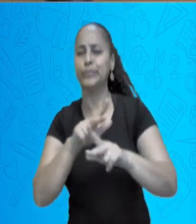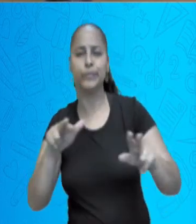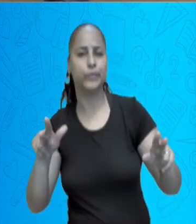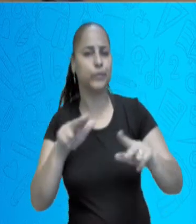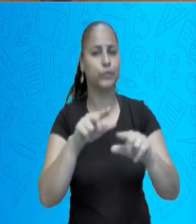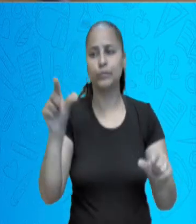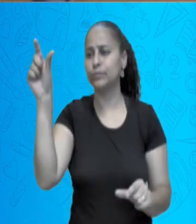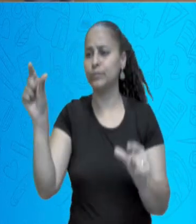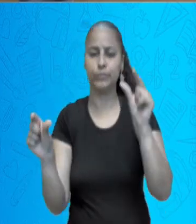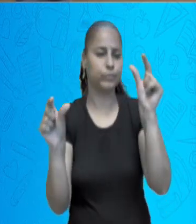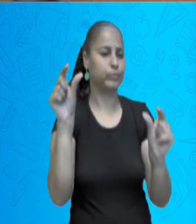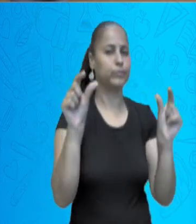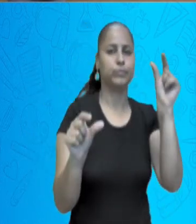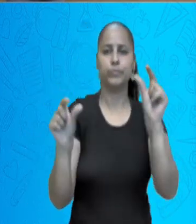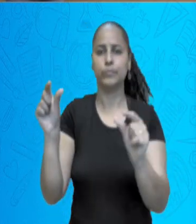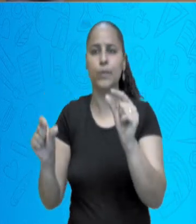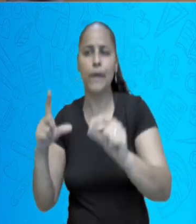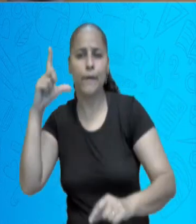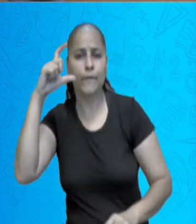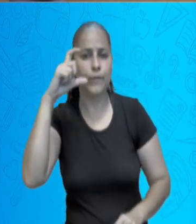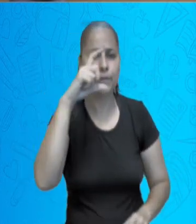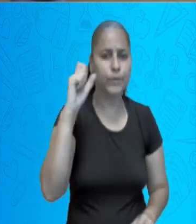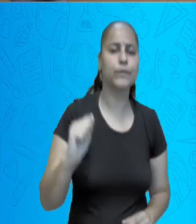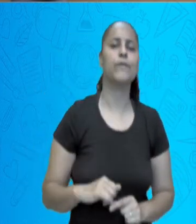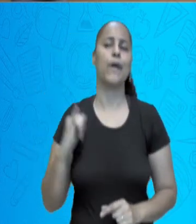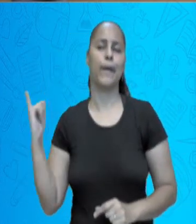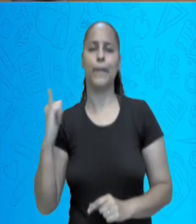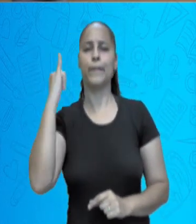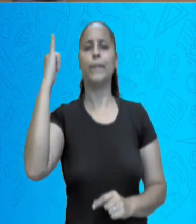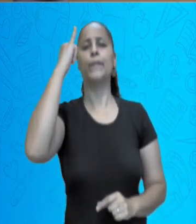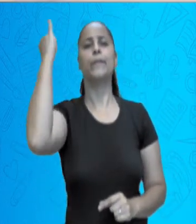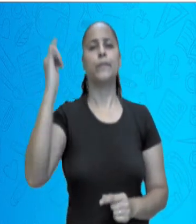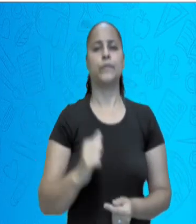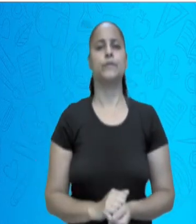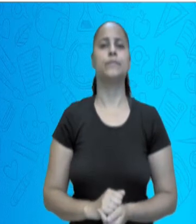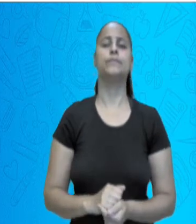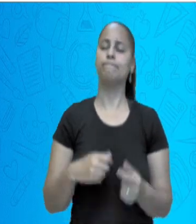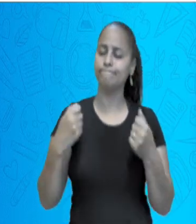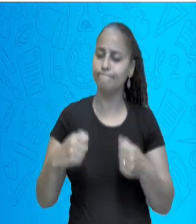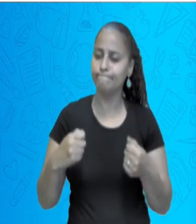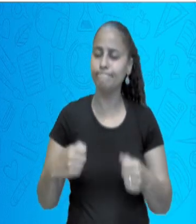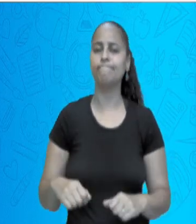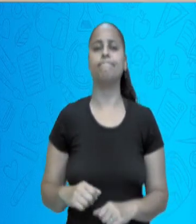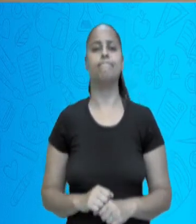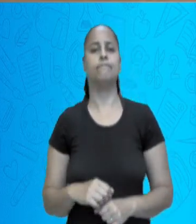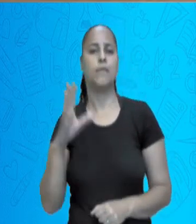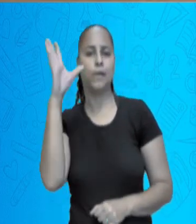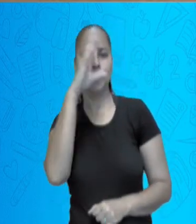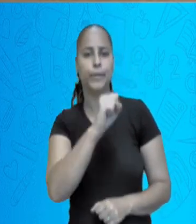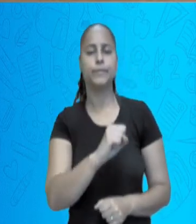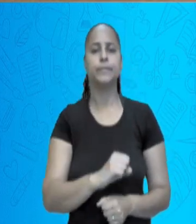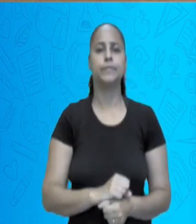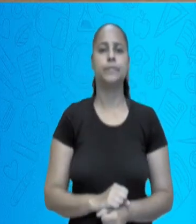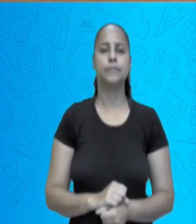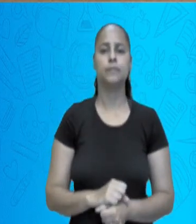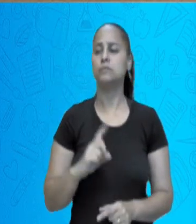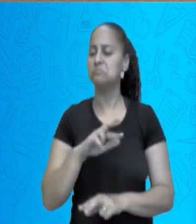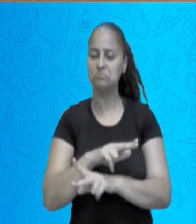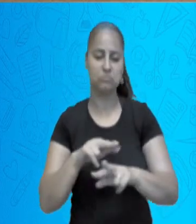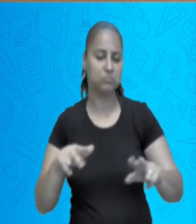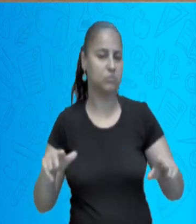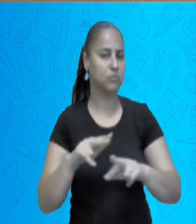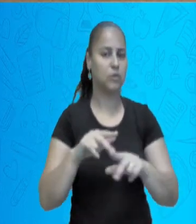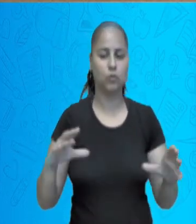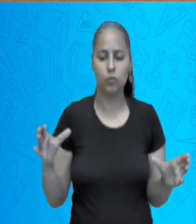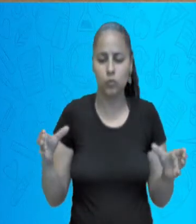elementos, ao fotografar, devem ser levados em conta. Todos esses elementos